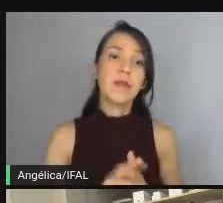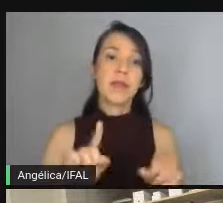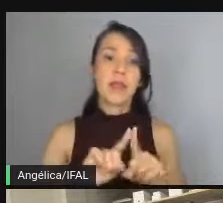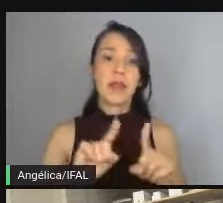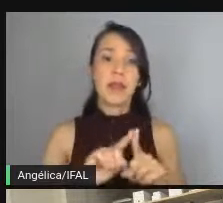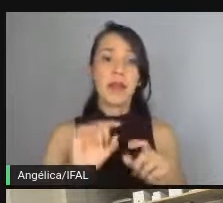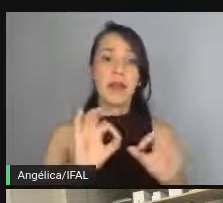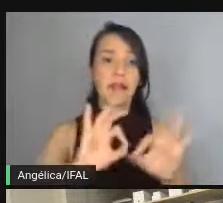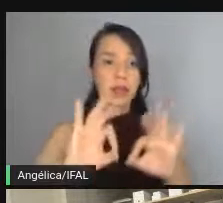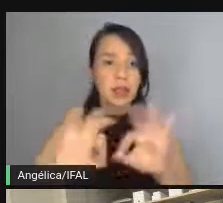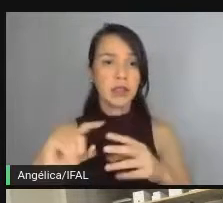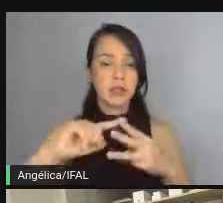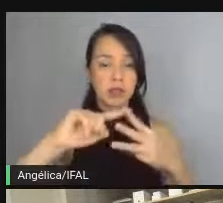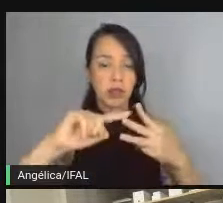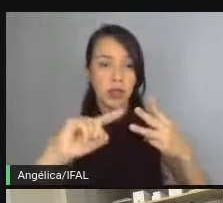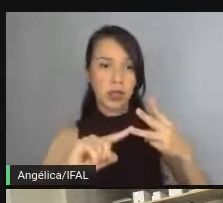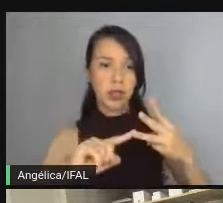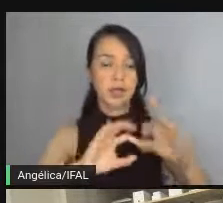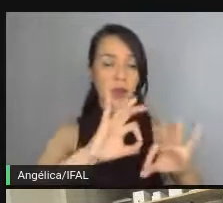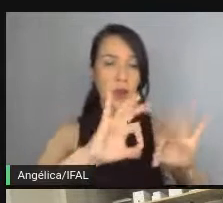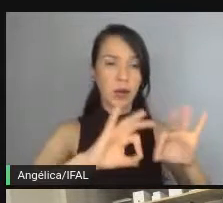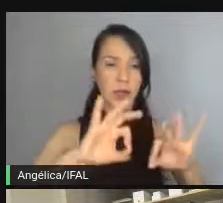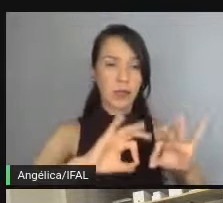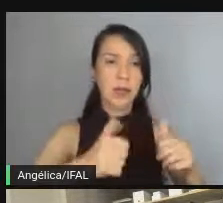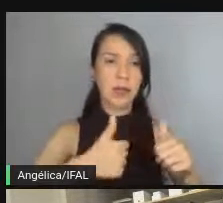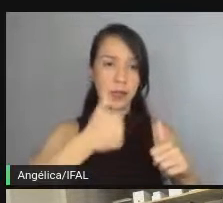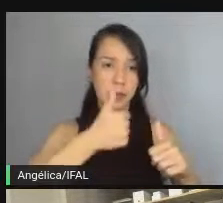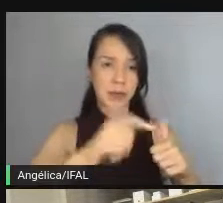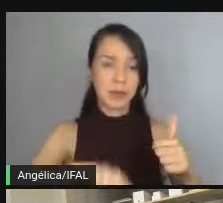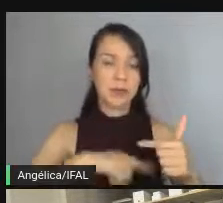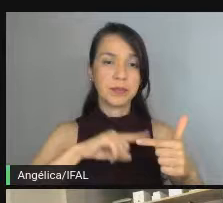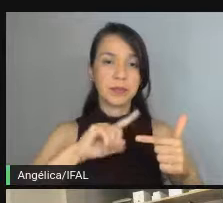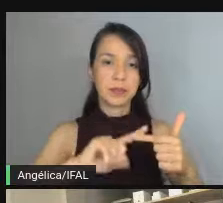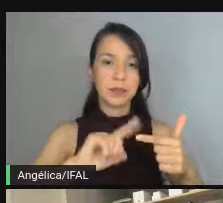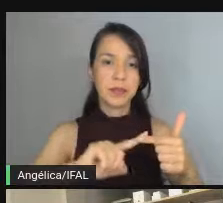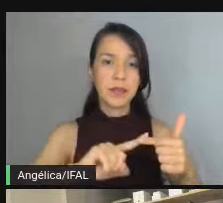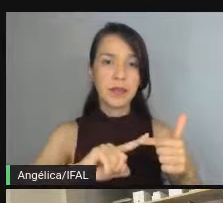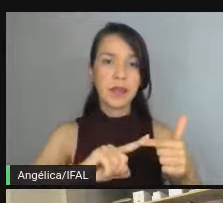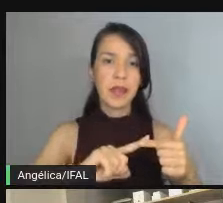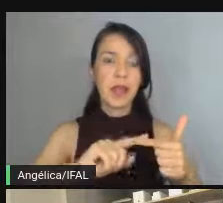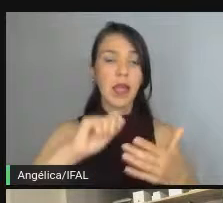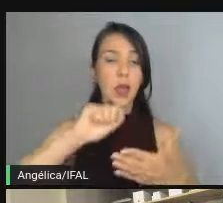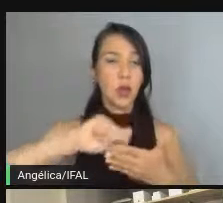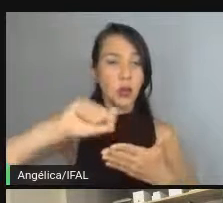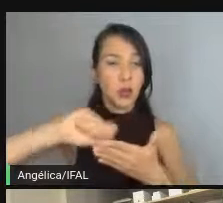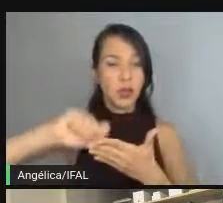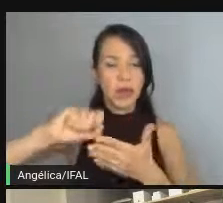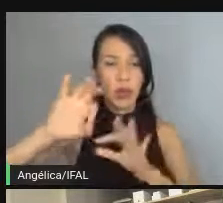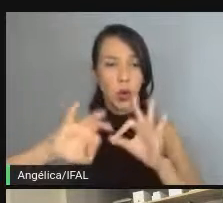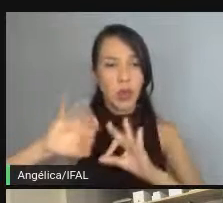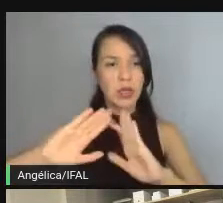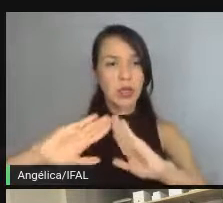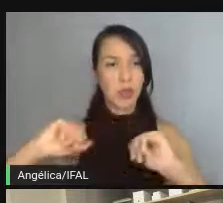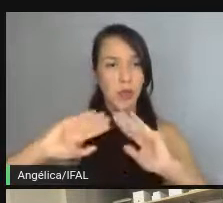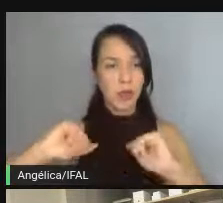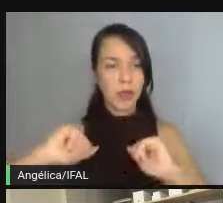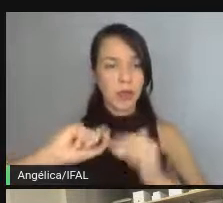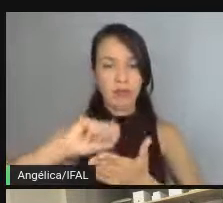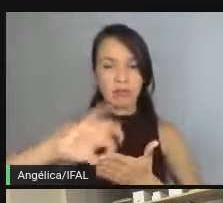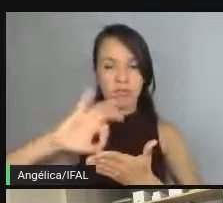Fazendo esses três pontos, que é se organizar, descrever tudo o que você está, o que foi solicitado,